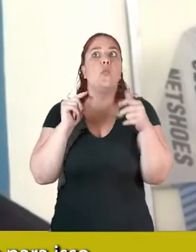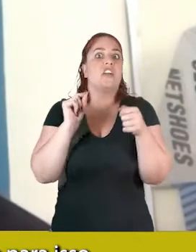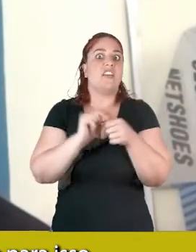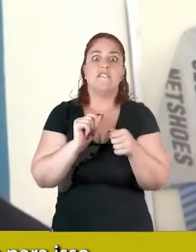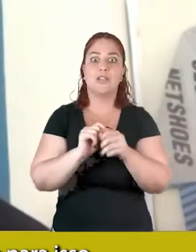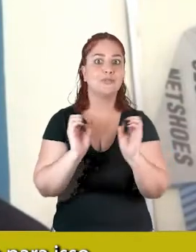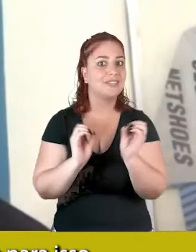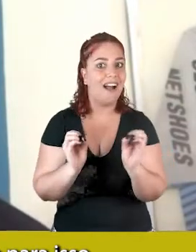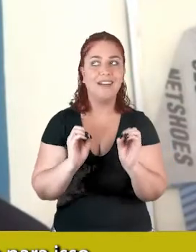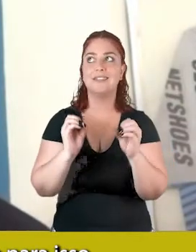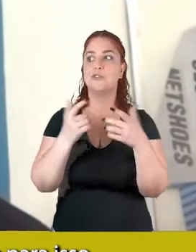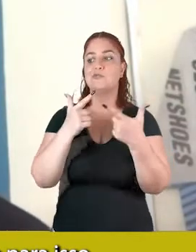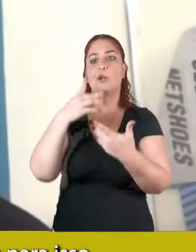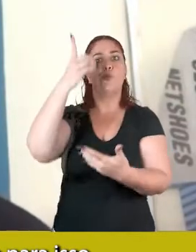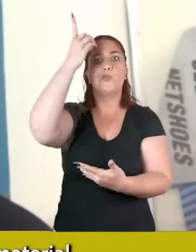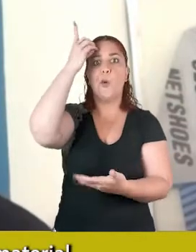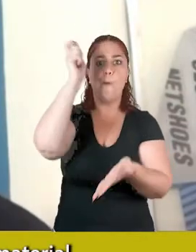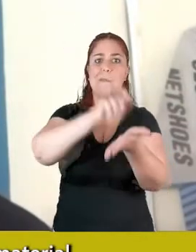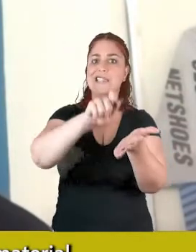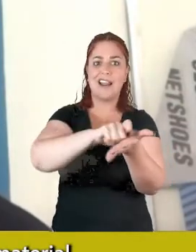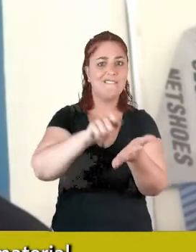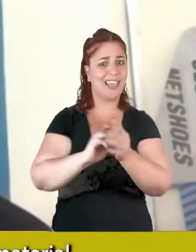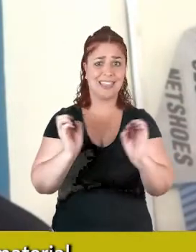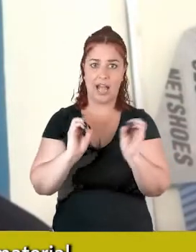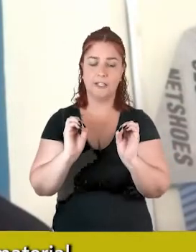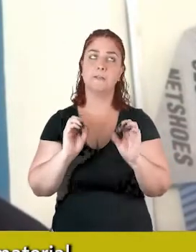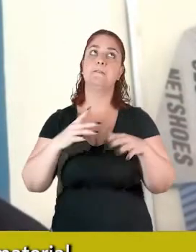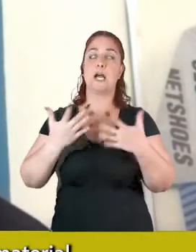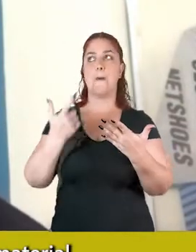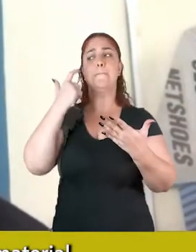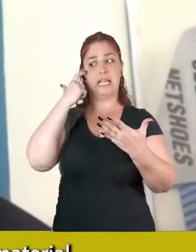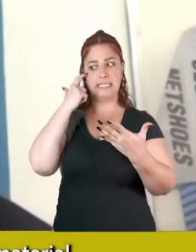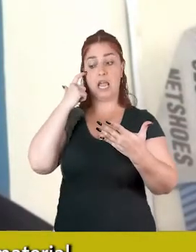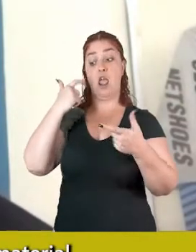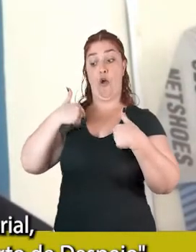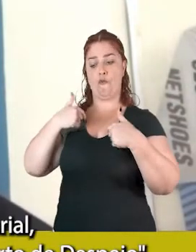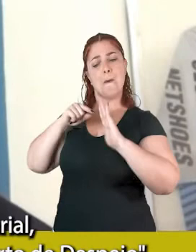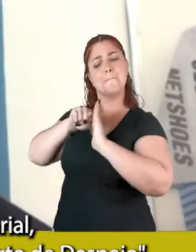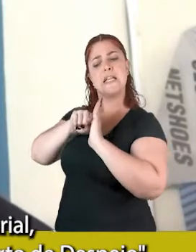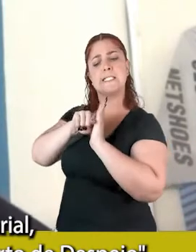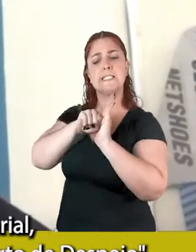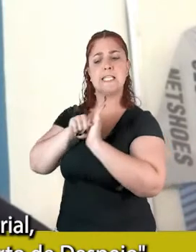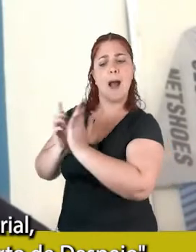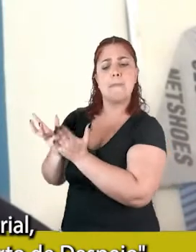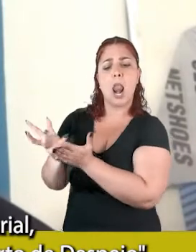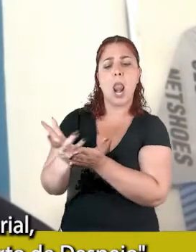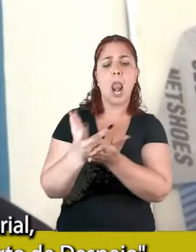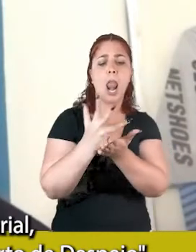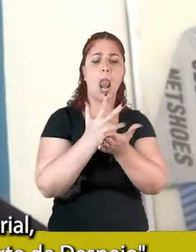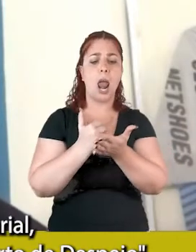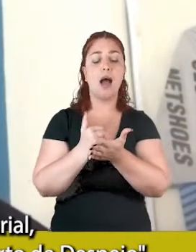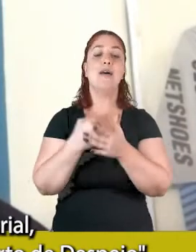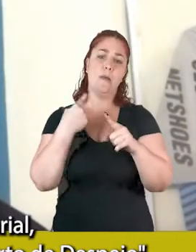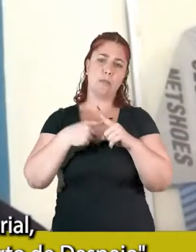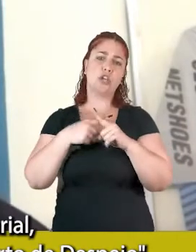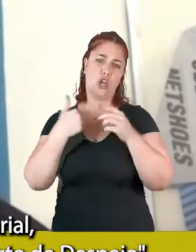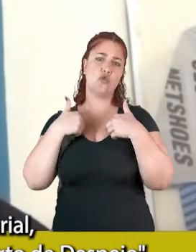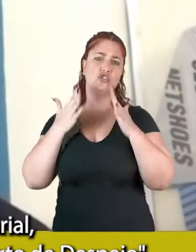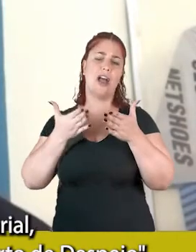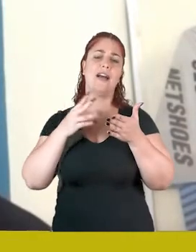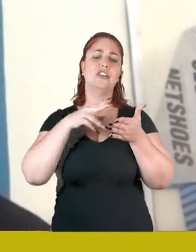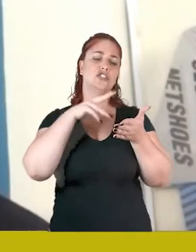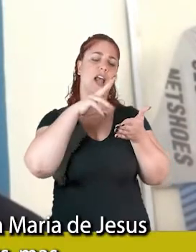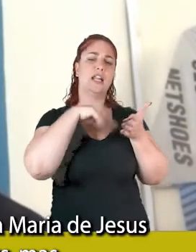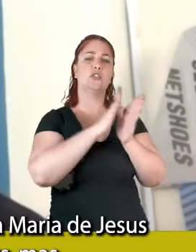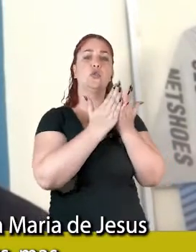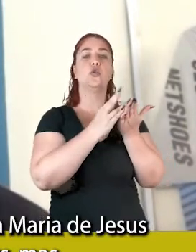talento para isso. E aí, eu falei, vou juntar o material, vou fazer o material, porque eu tinha lido o quarto de